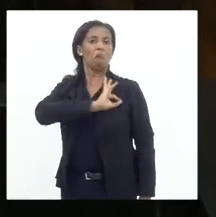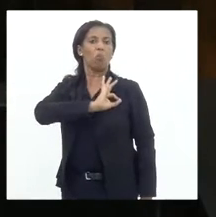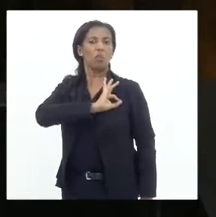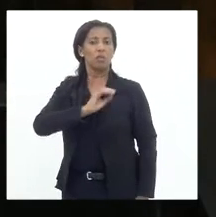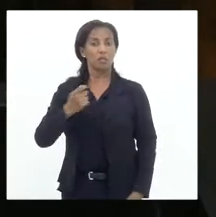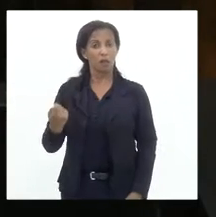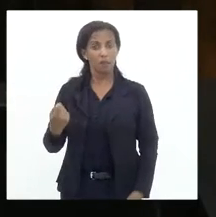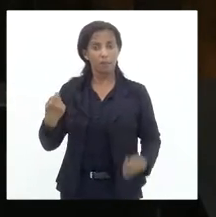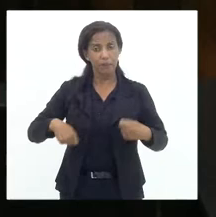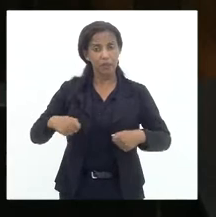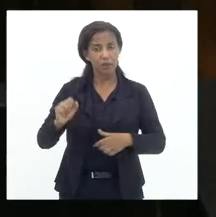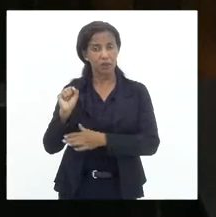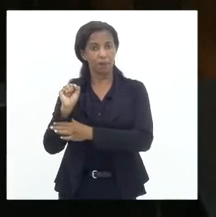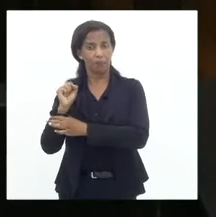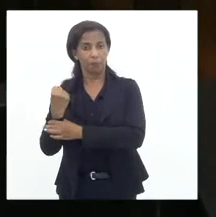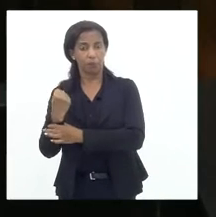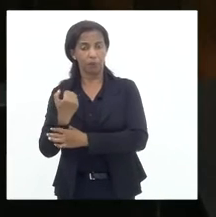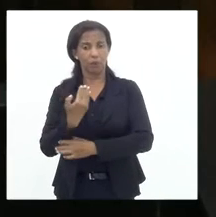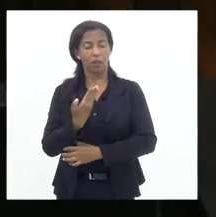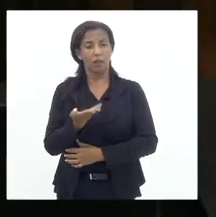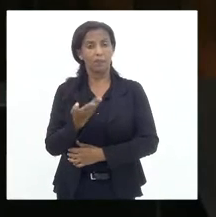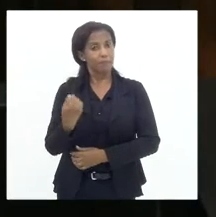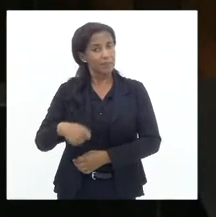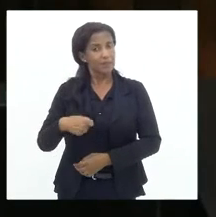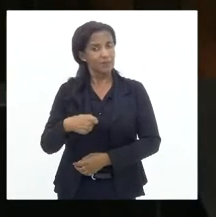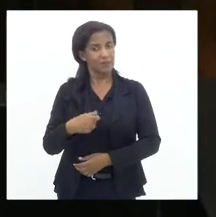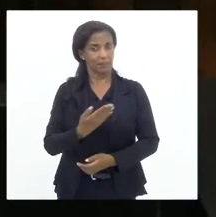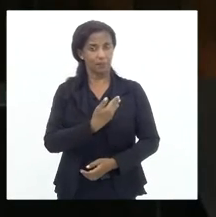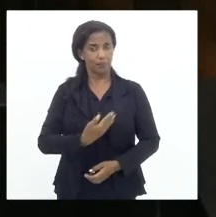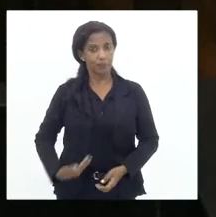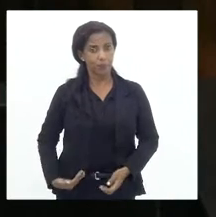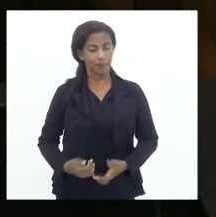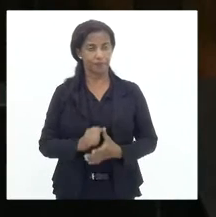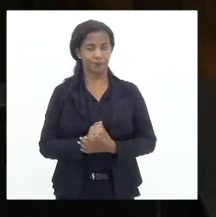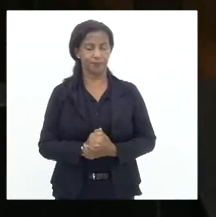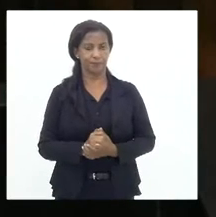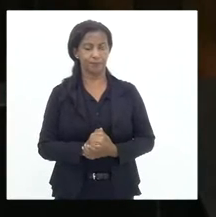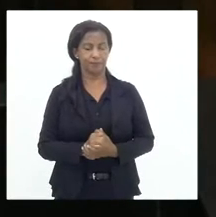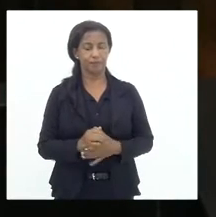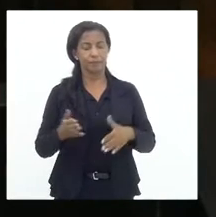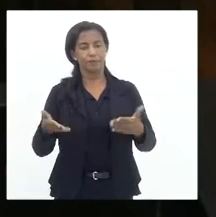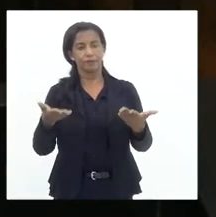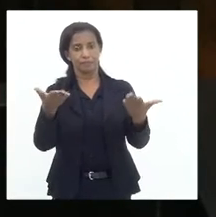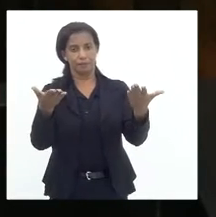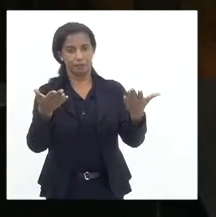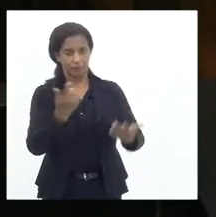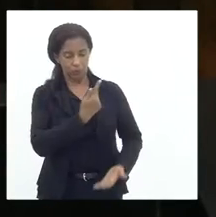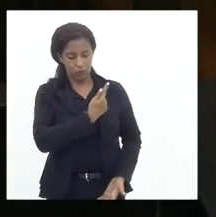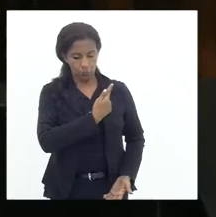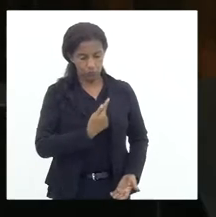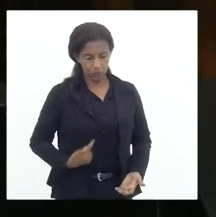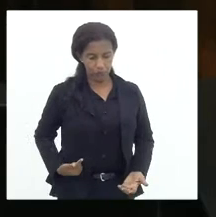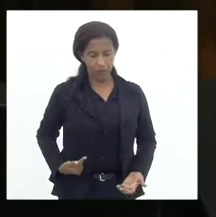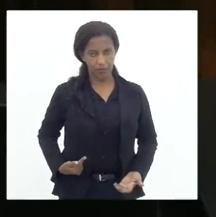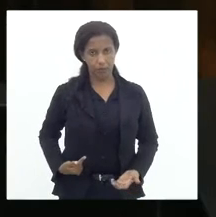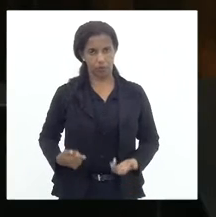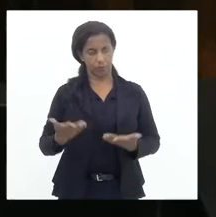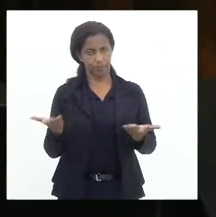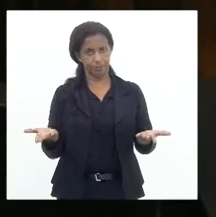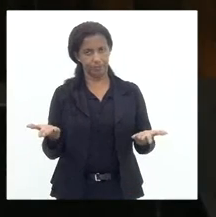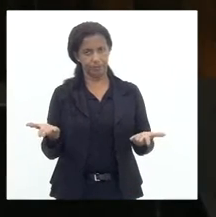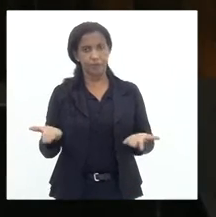de segurança pública. Então, senhor governador, senhor secretário, senhores